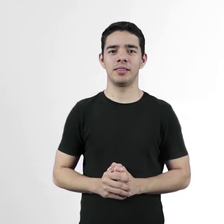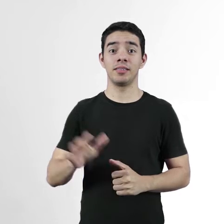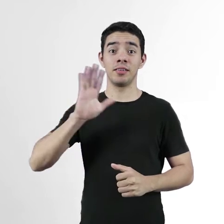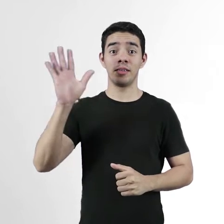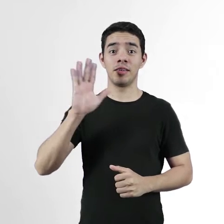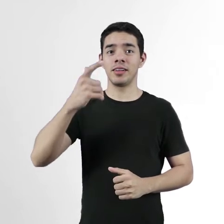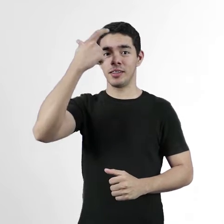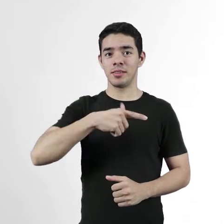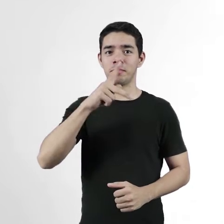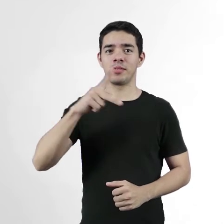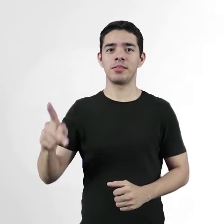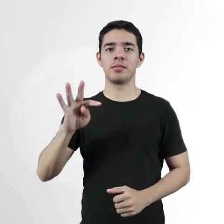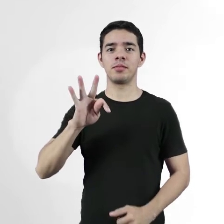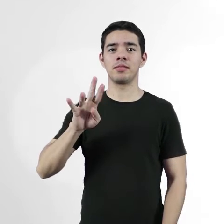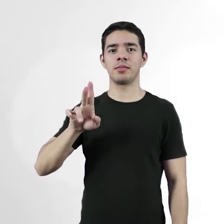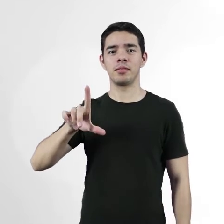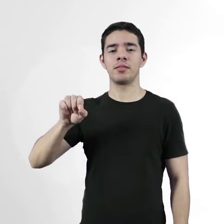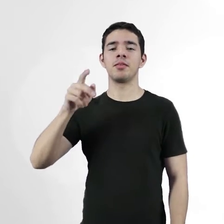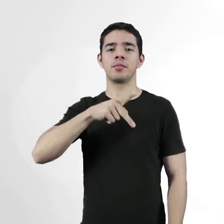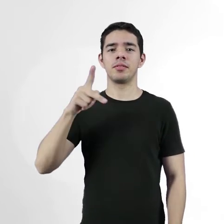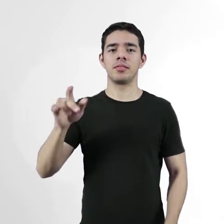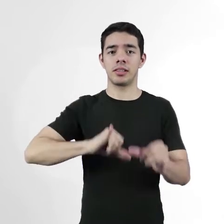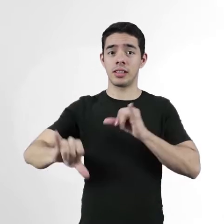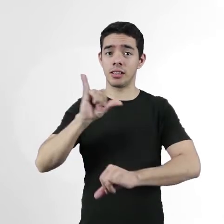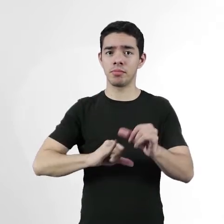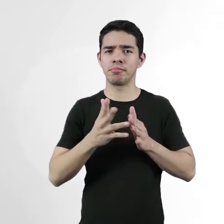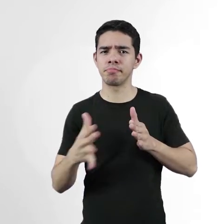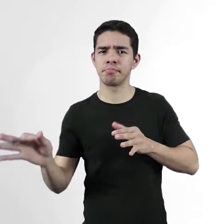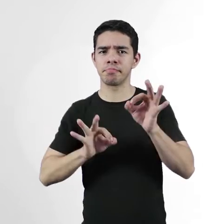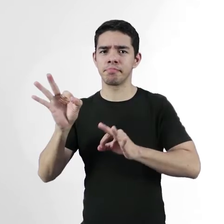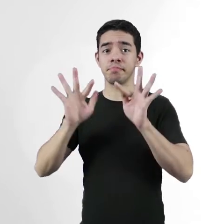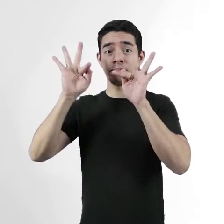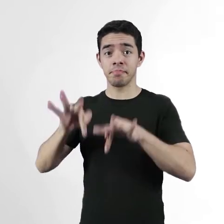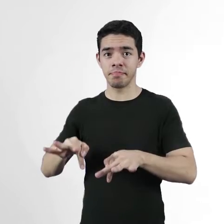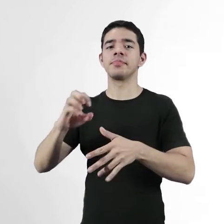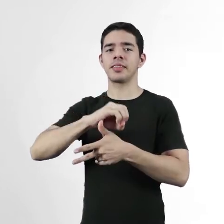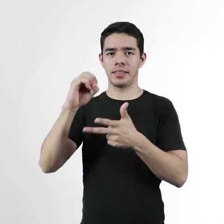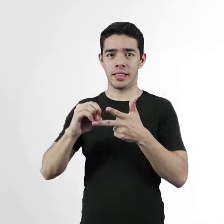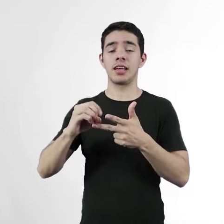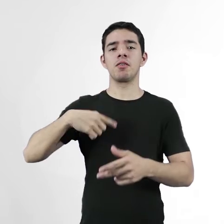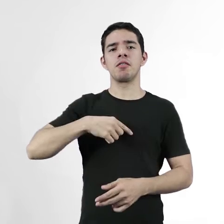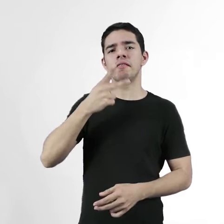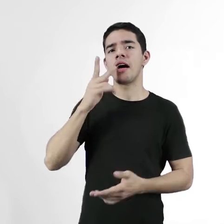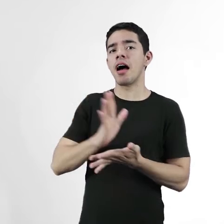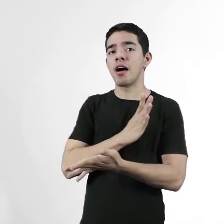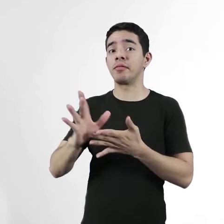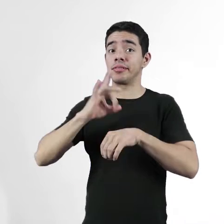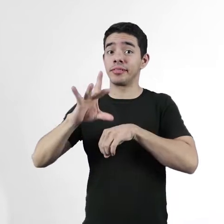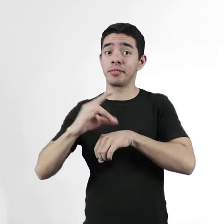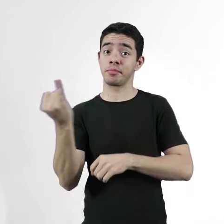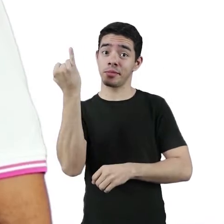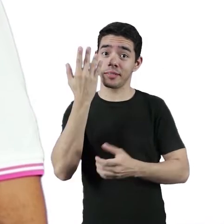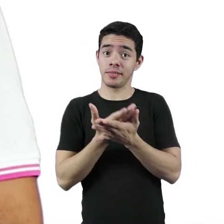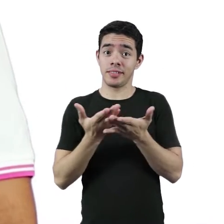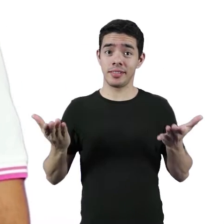Olá, sou o professor Túlio Vasconcelos, professor de Química, e nessa reta final de preparação para o Enem, nós vamos falar algumas dicas valiosas para